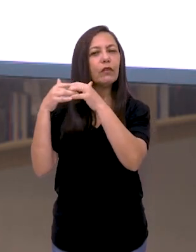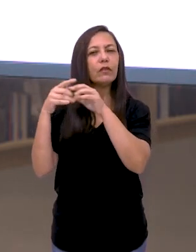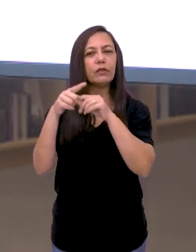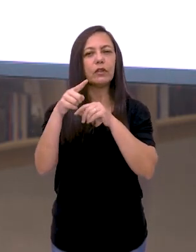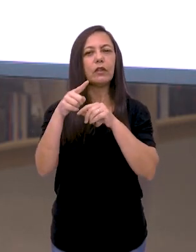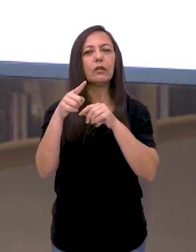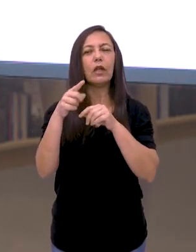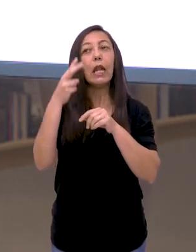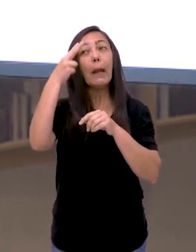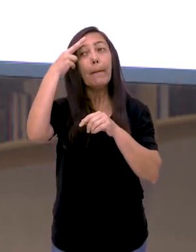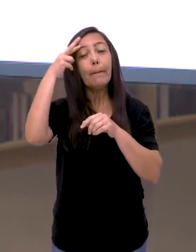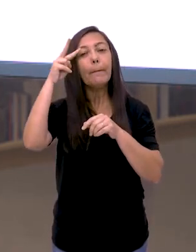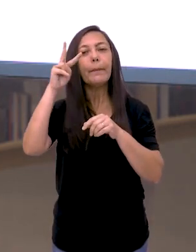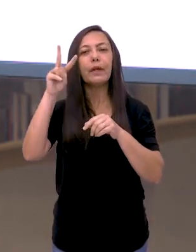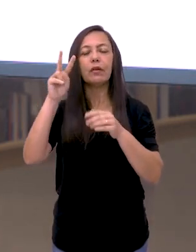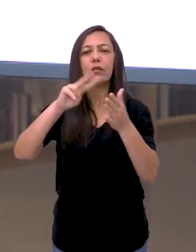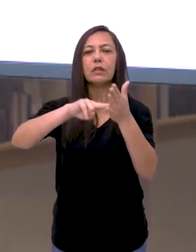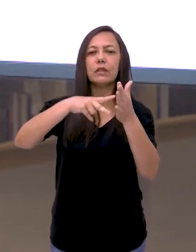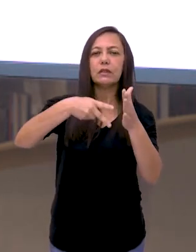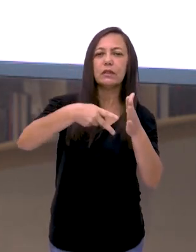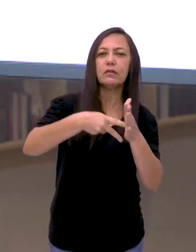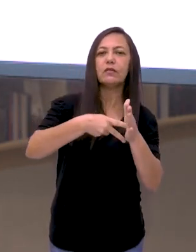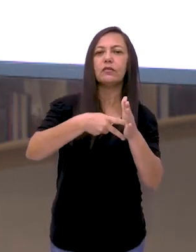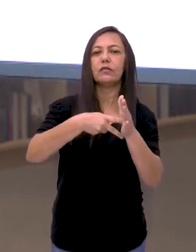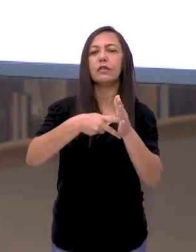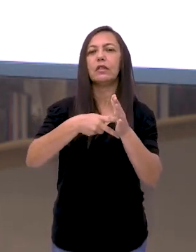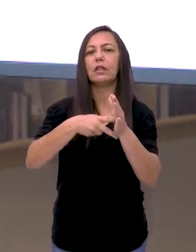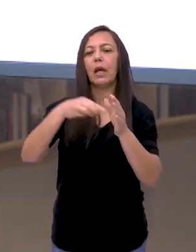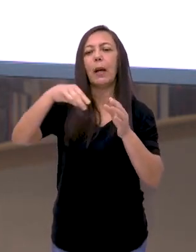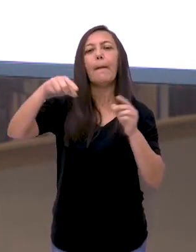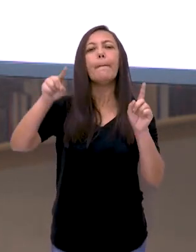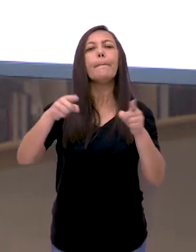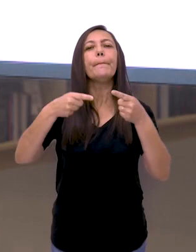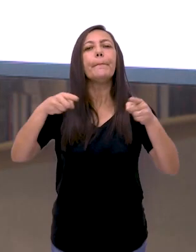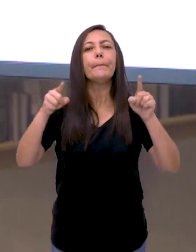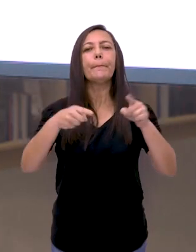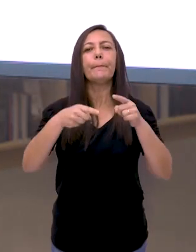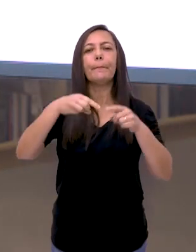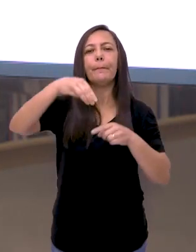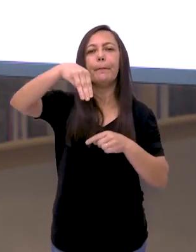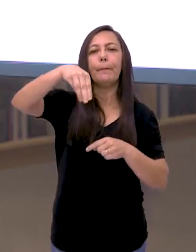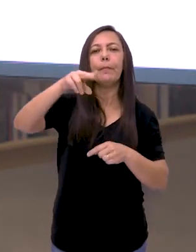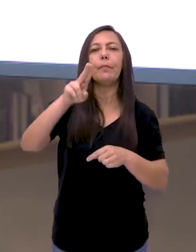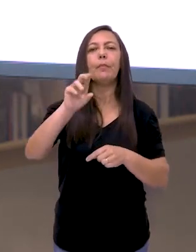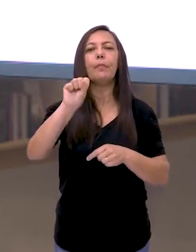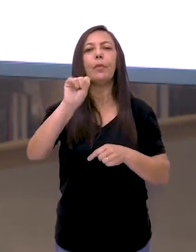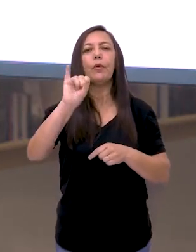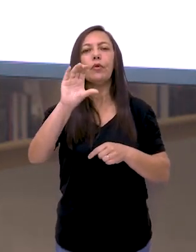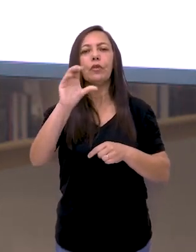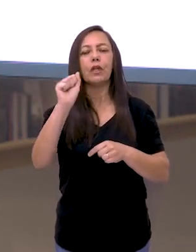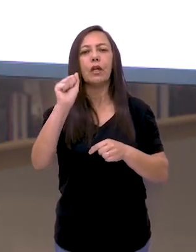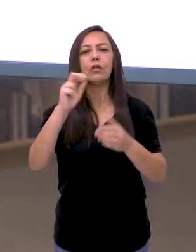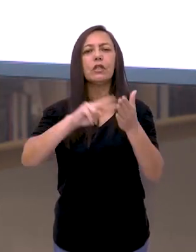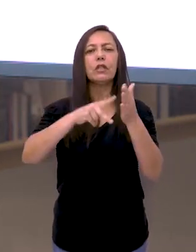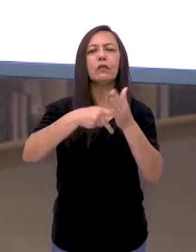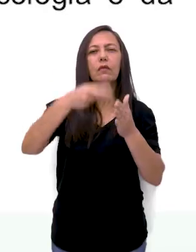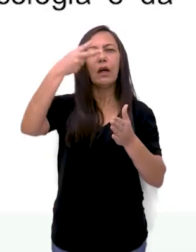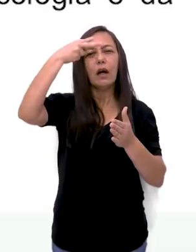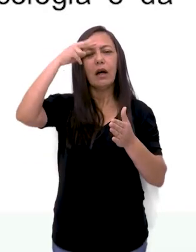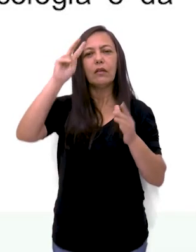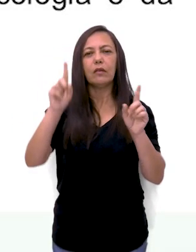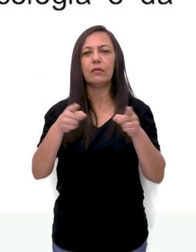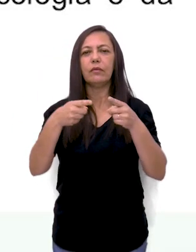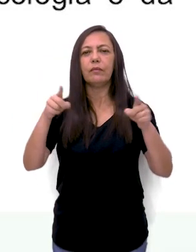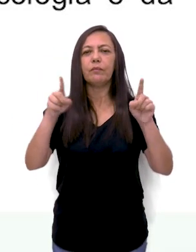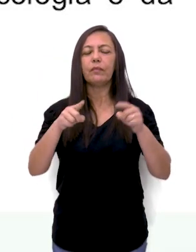que vocês possam relembrar o que significa de fato a música. A história da música, o vem ser a história da música? É o